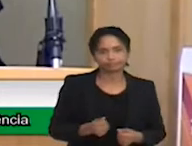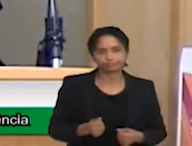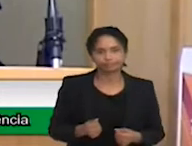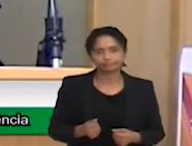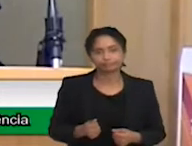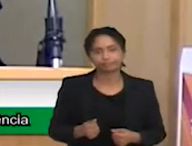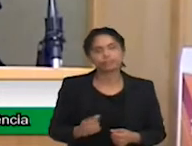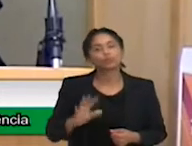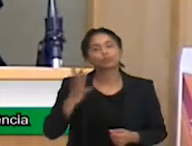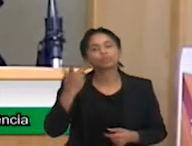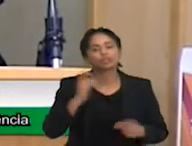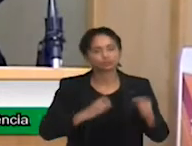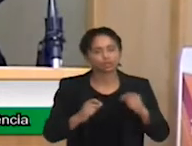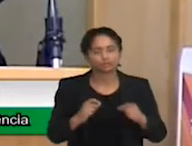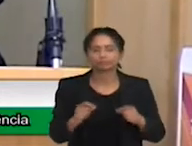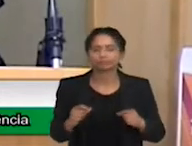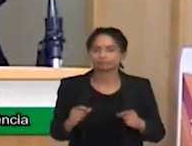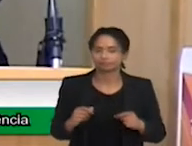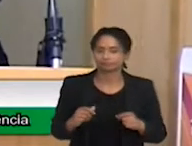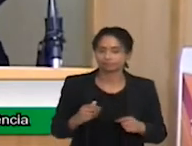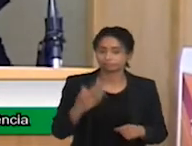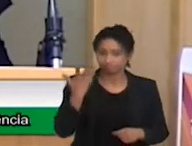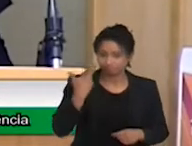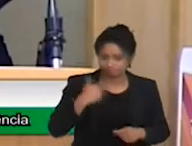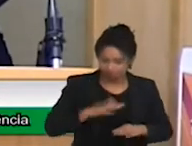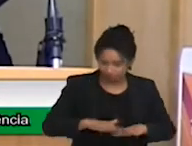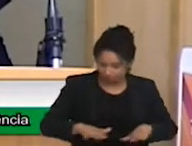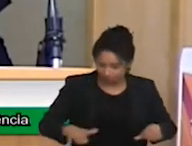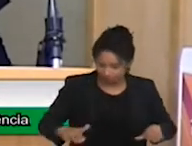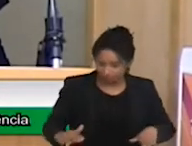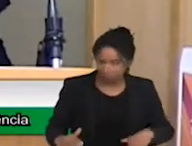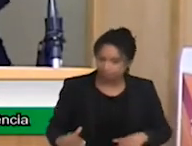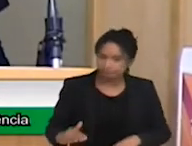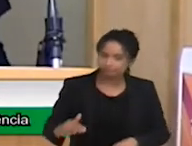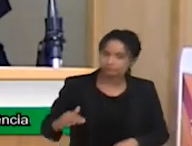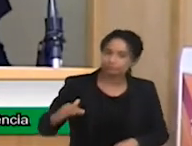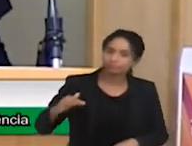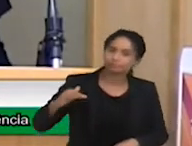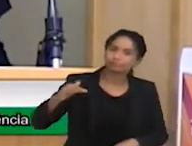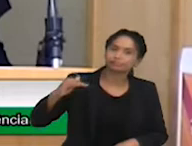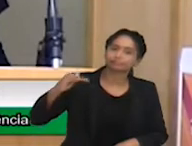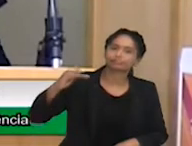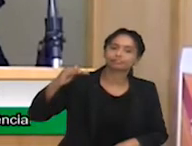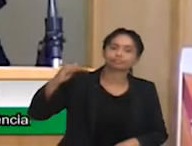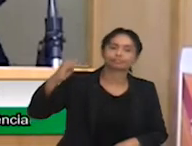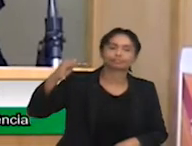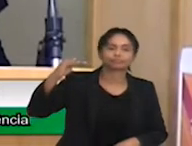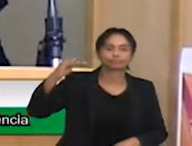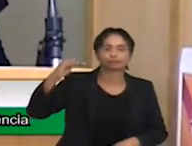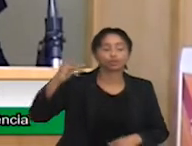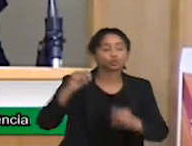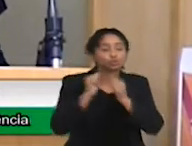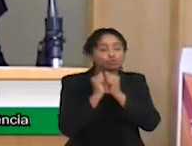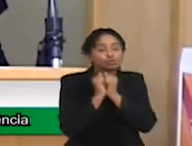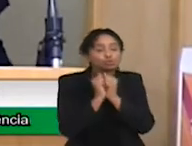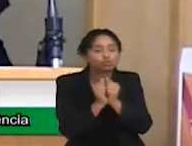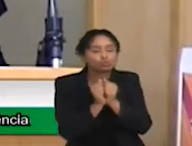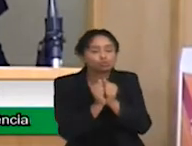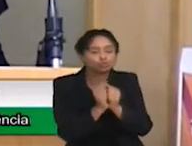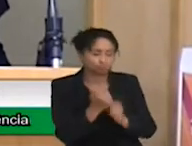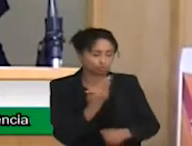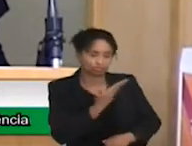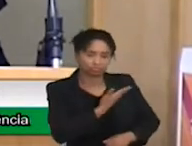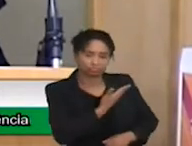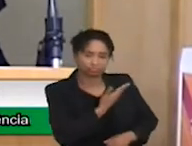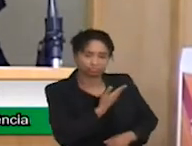intervenção, à medida que a criança está adaptada junto aos seus pares de idade. Então, se ela precisar de 30 horas aos